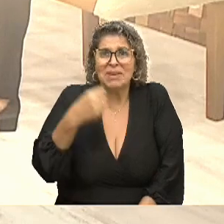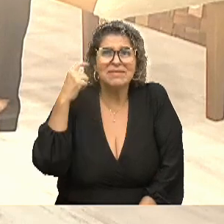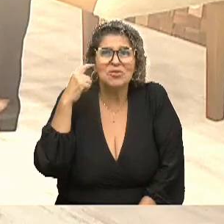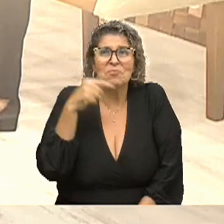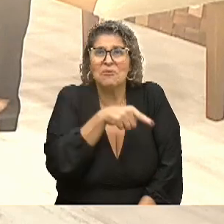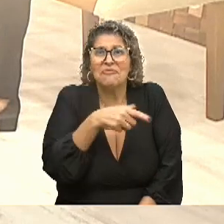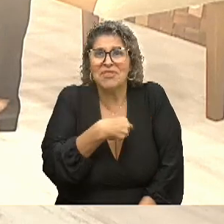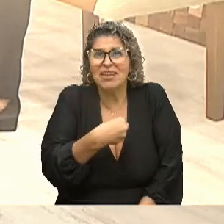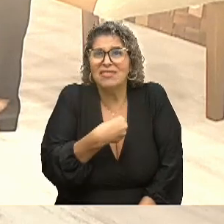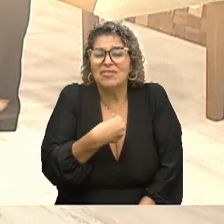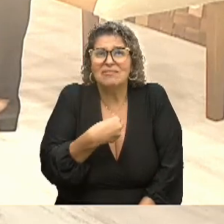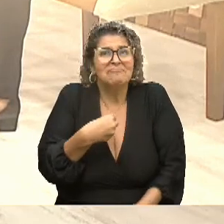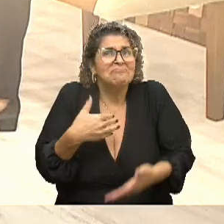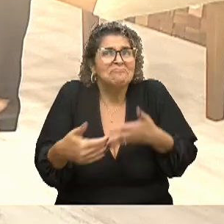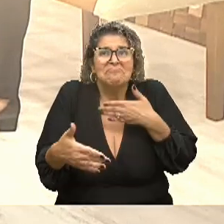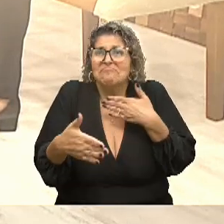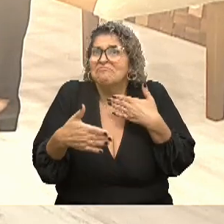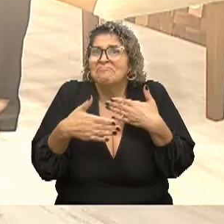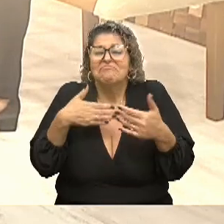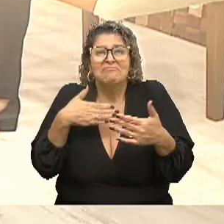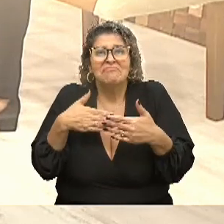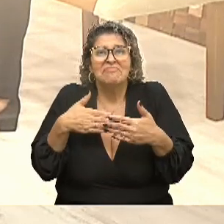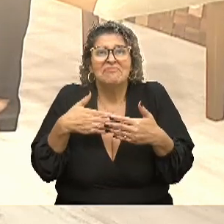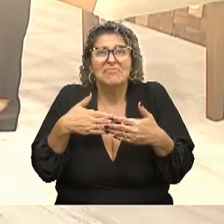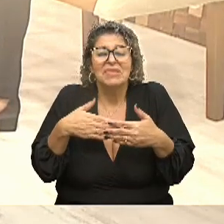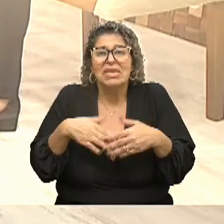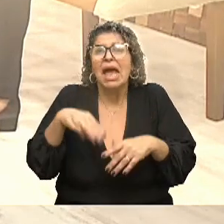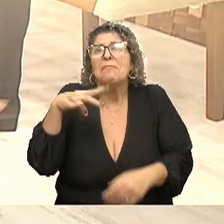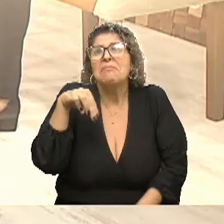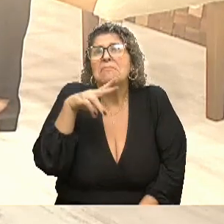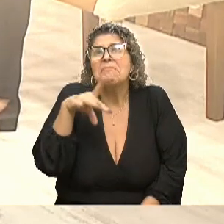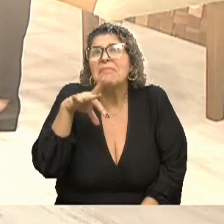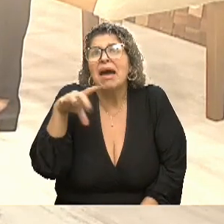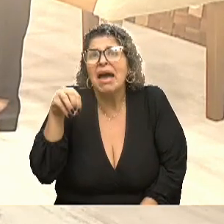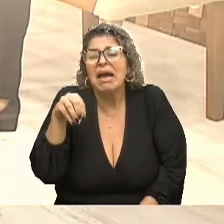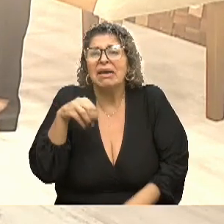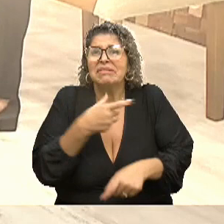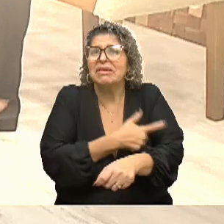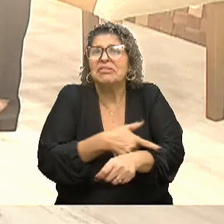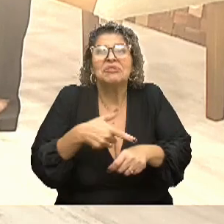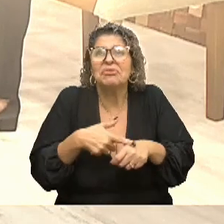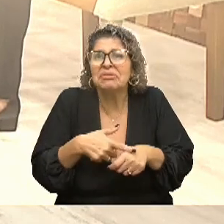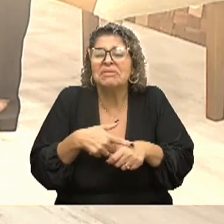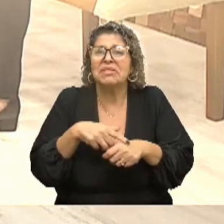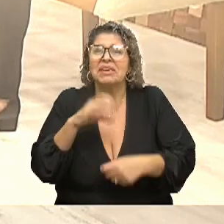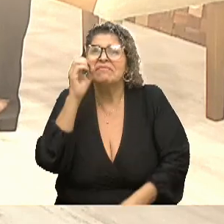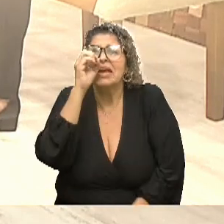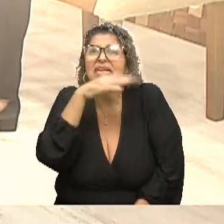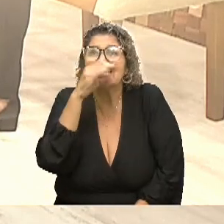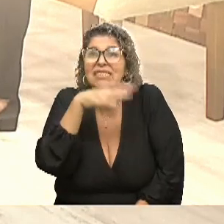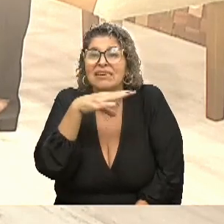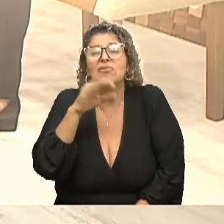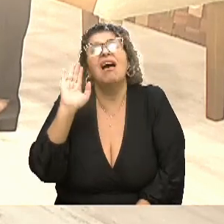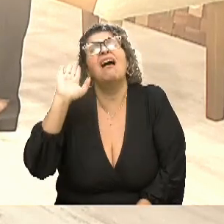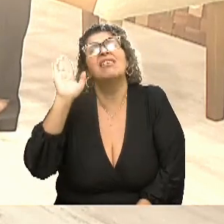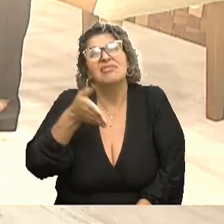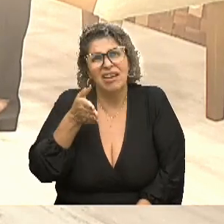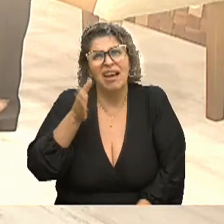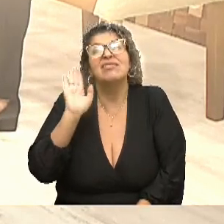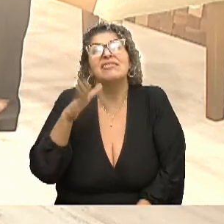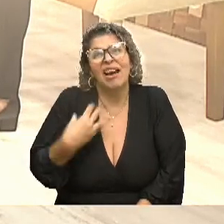sei que a questão dele... Sim, ele fala que é mimado, que a gente não educa, que é agressivo. Tudo isso a gente já passou.